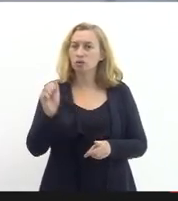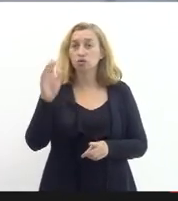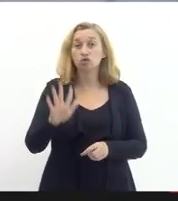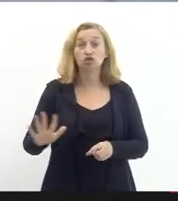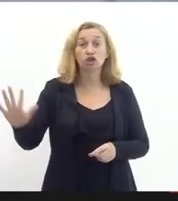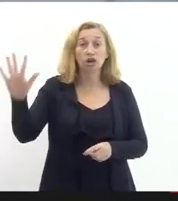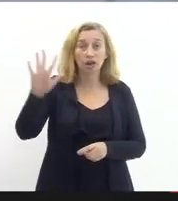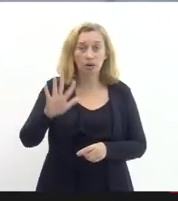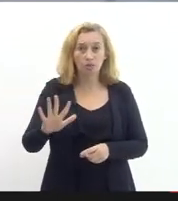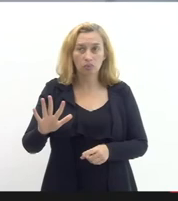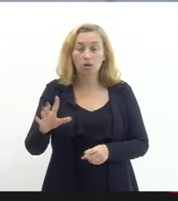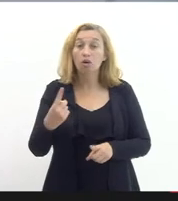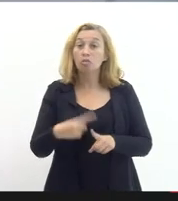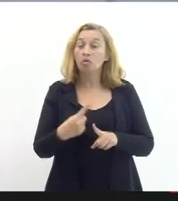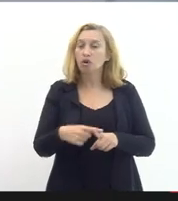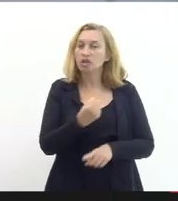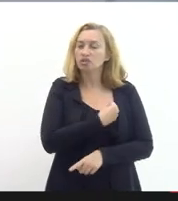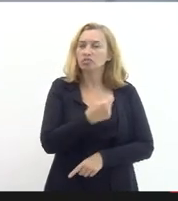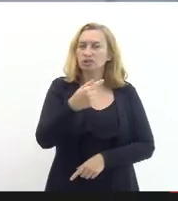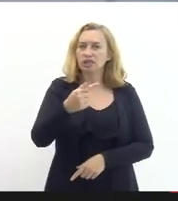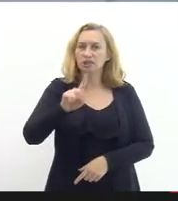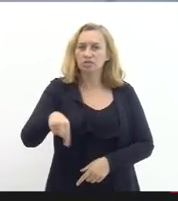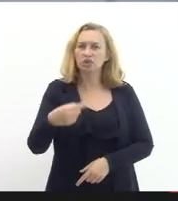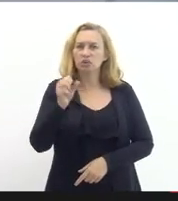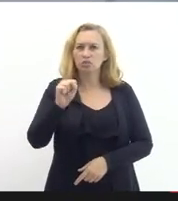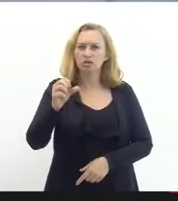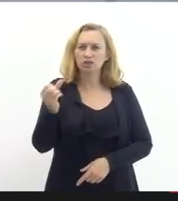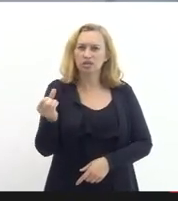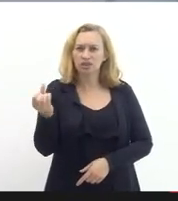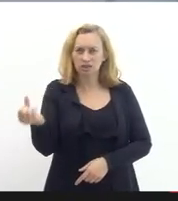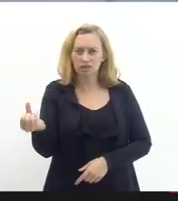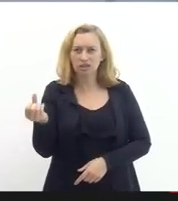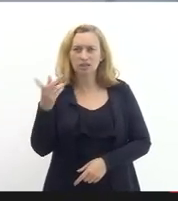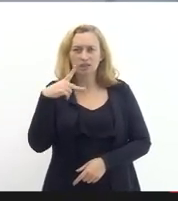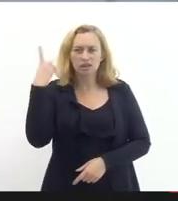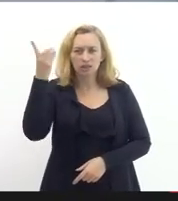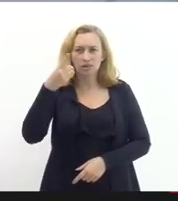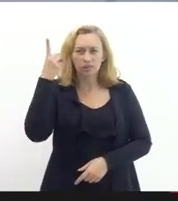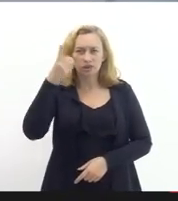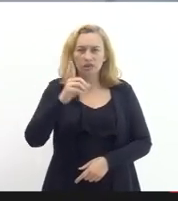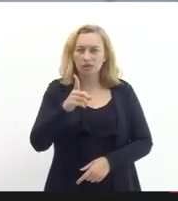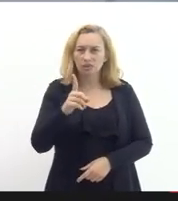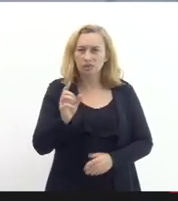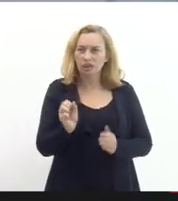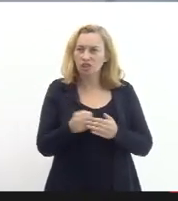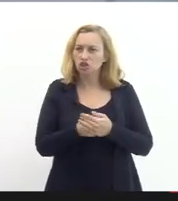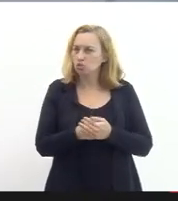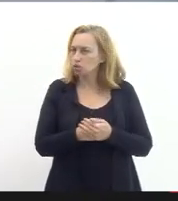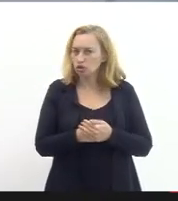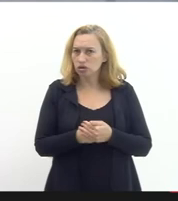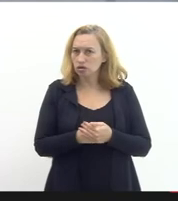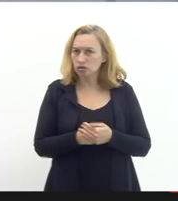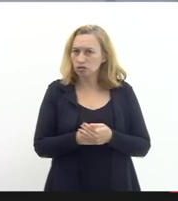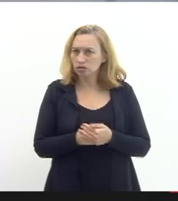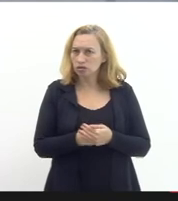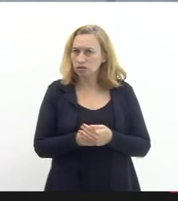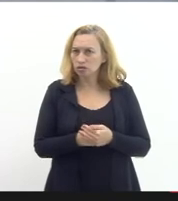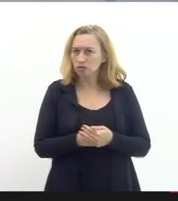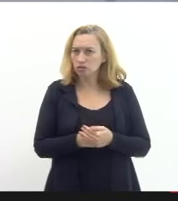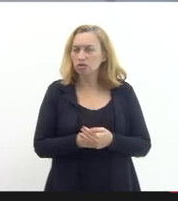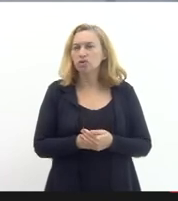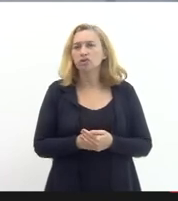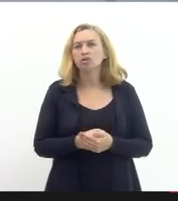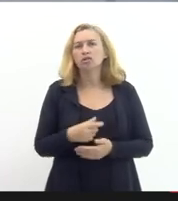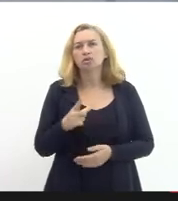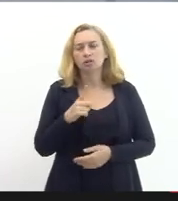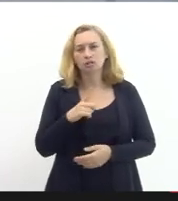porque esse número de 7.806 deputado ele não está descoberto eu tenho uma parte